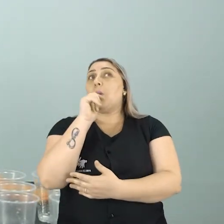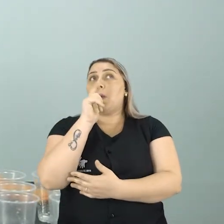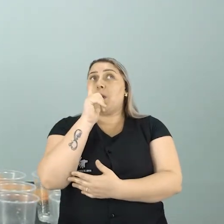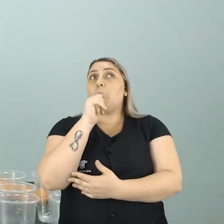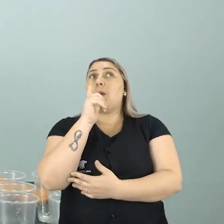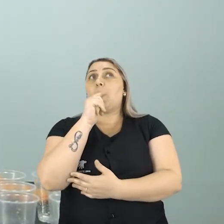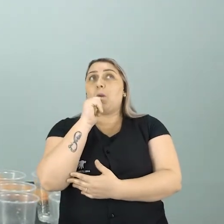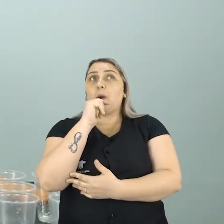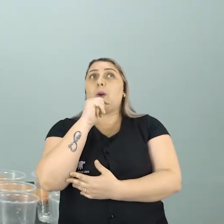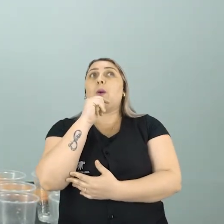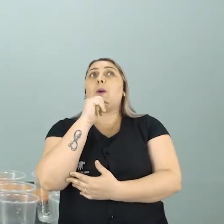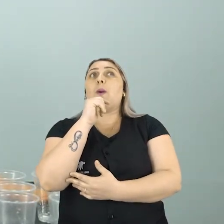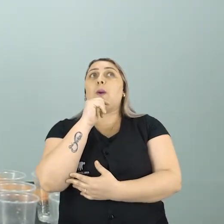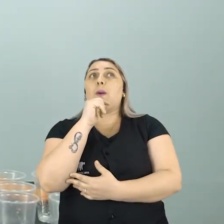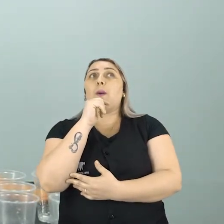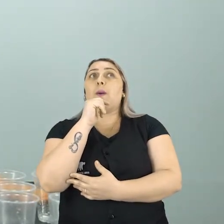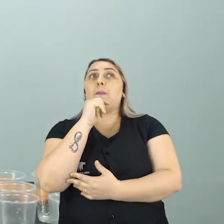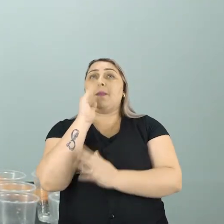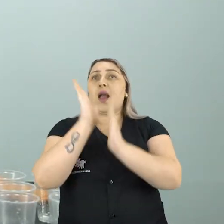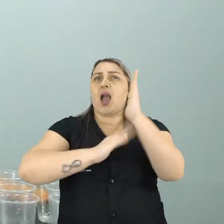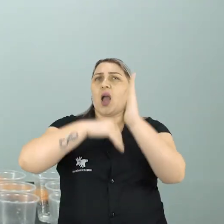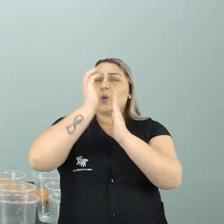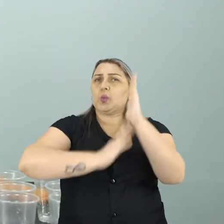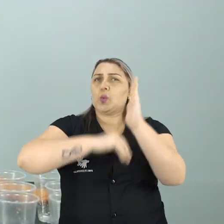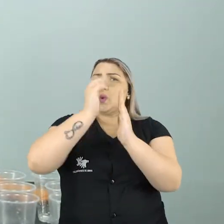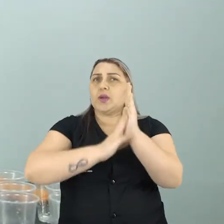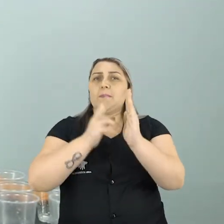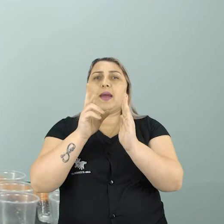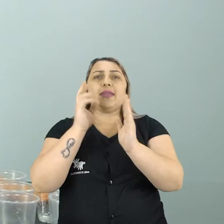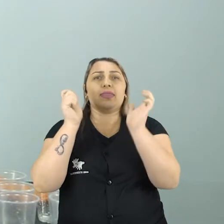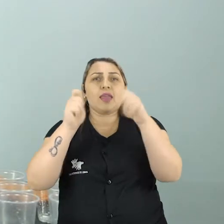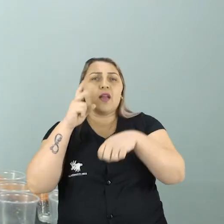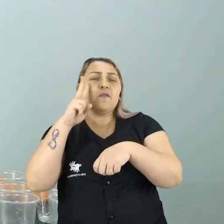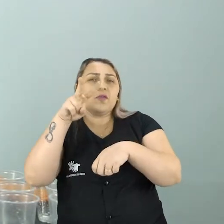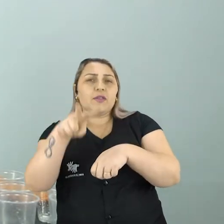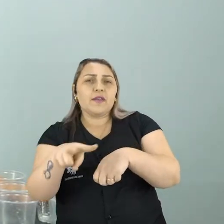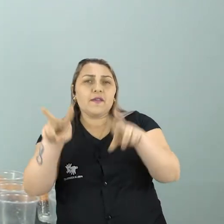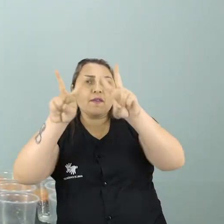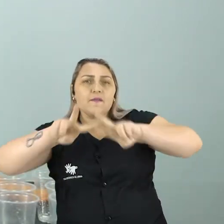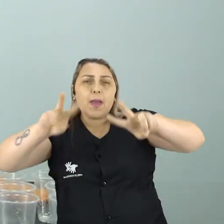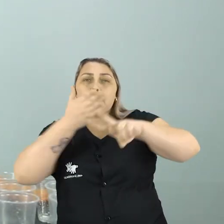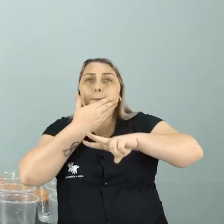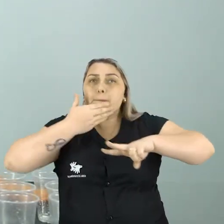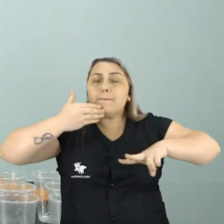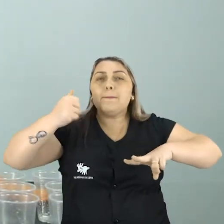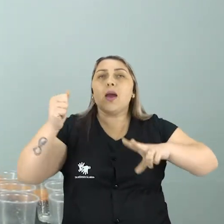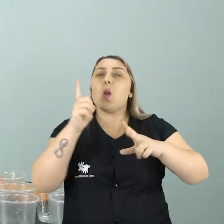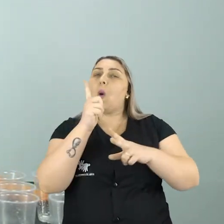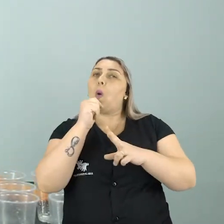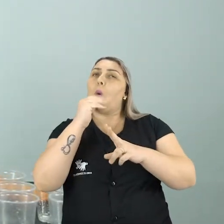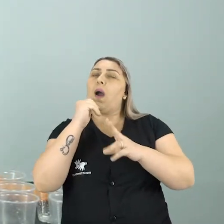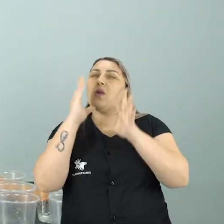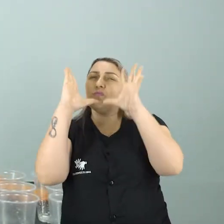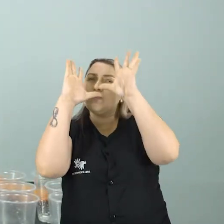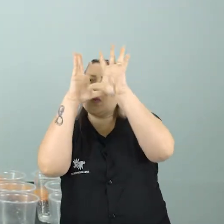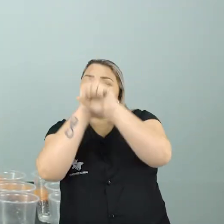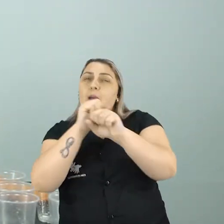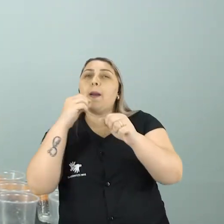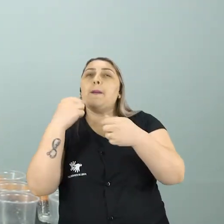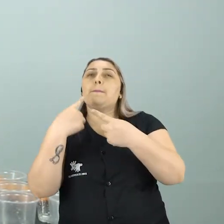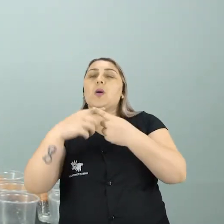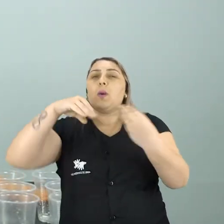tingida Que era para você poder enxergá-la melhor, né? Então essa água está um pouquinho escura Porque eu dei uma misturada